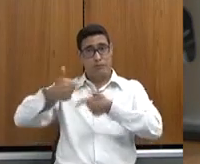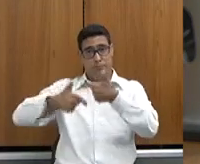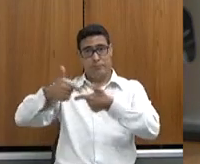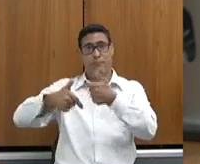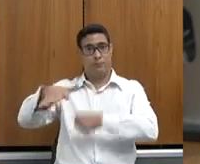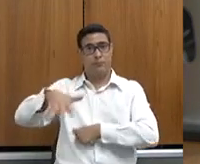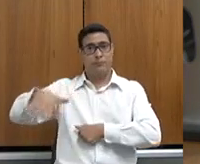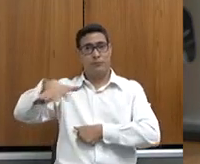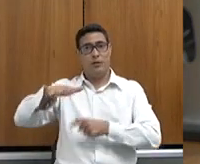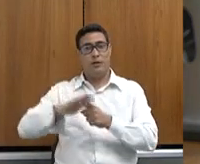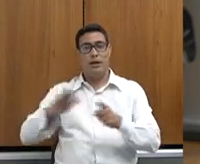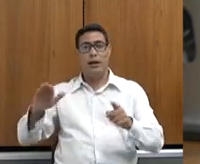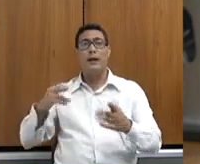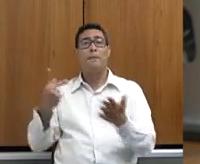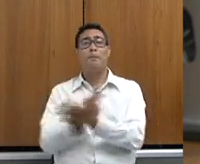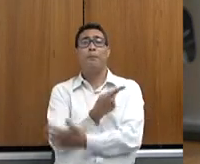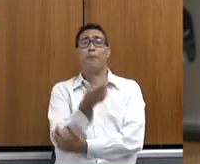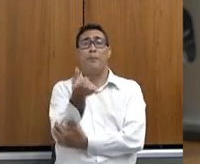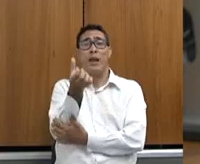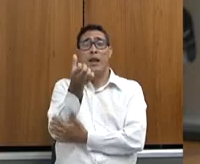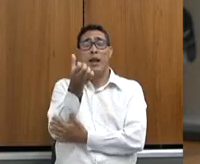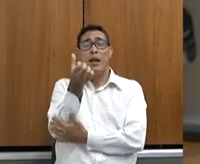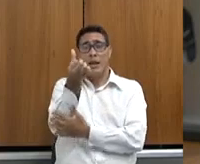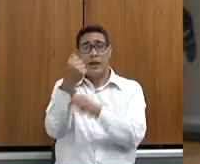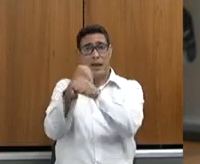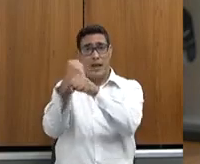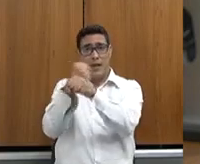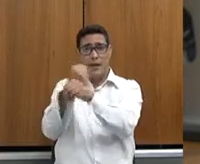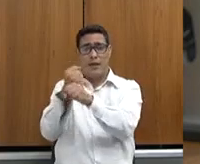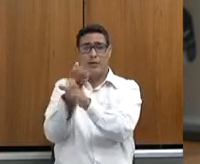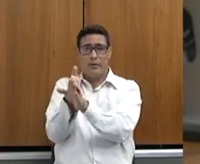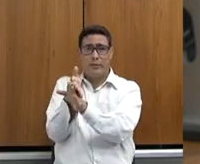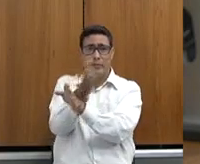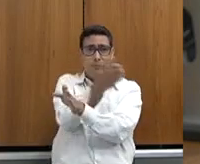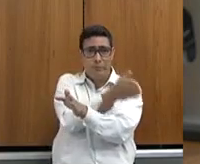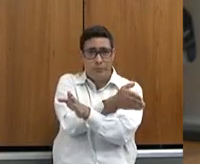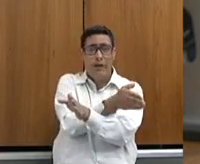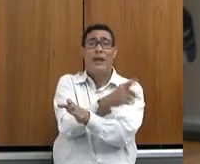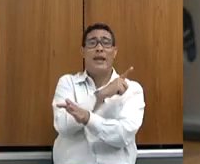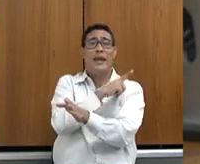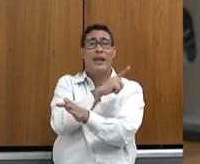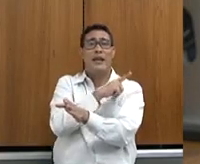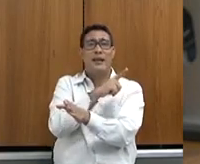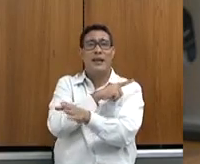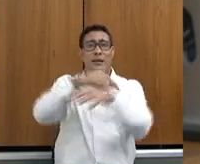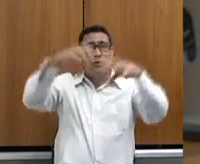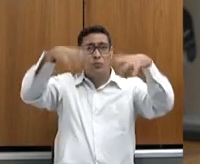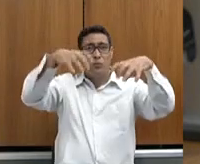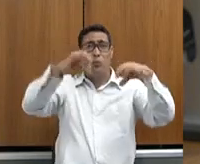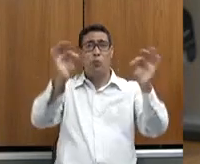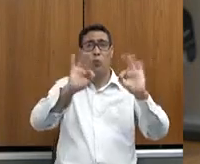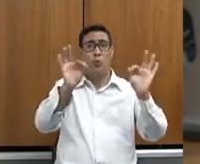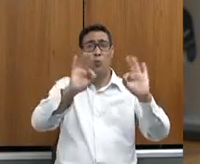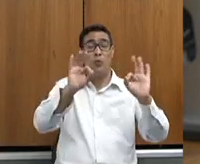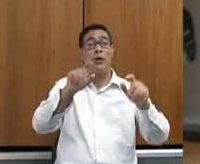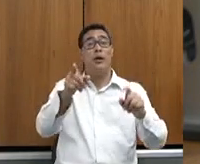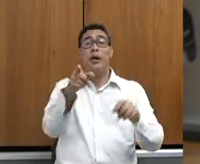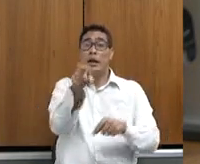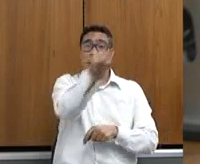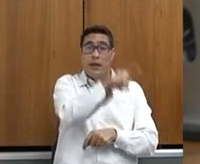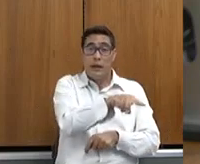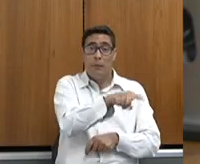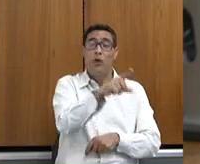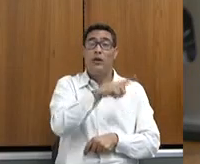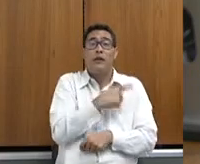seca dos últimos 100 anos, baixa produtividade, depois vem geada, das maiores geadas dos últimos anos também, e praticamente